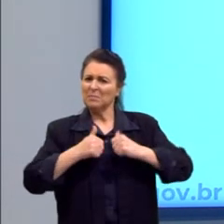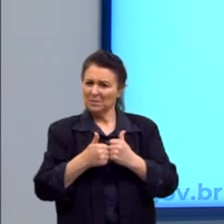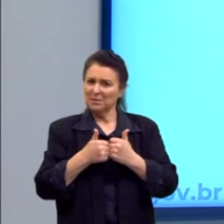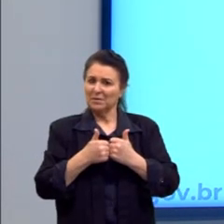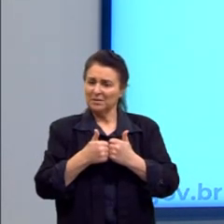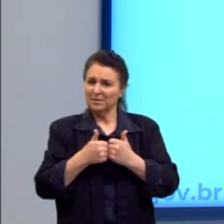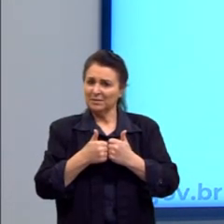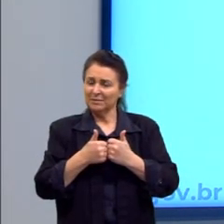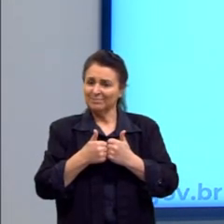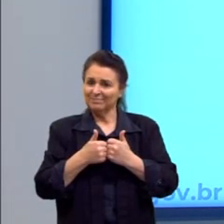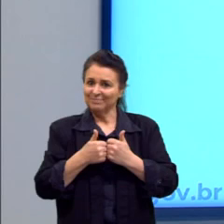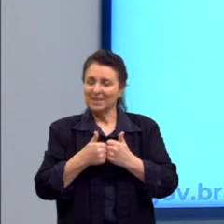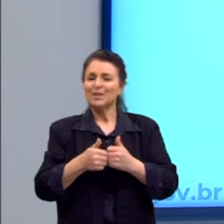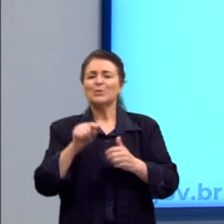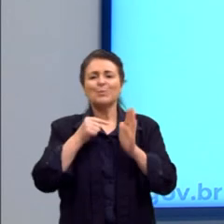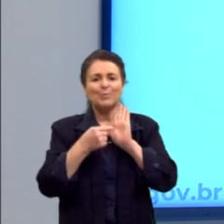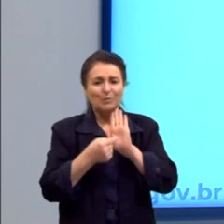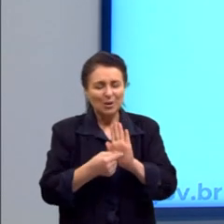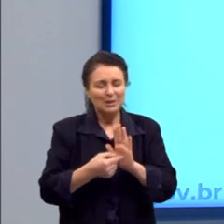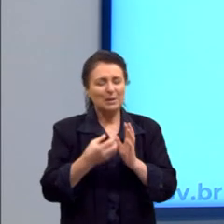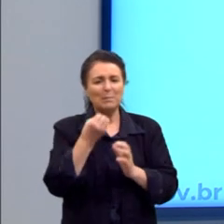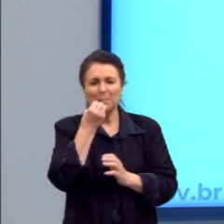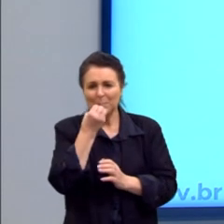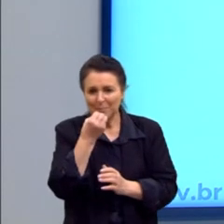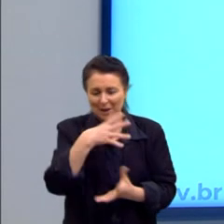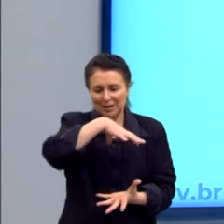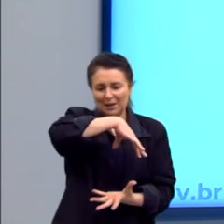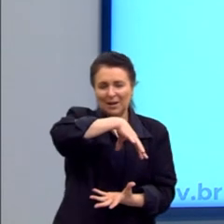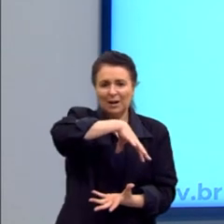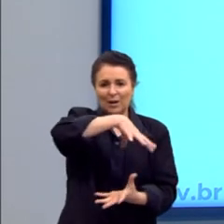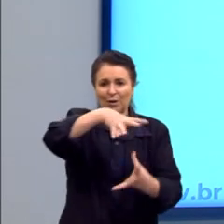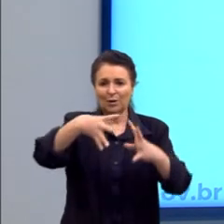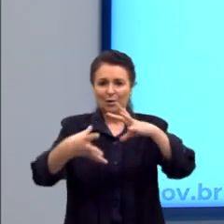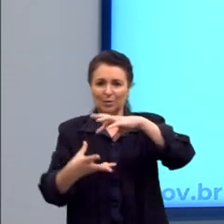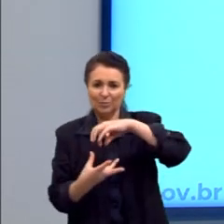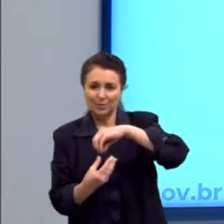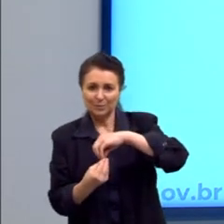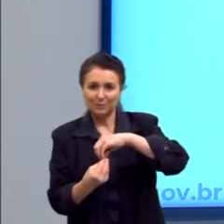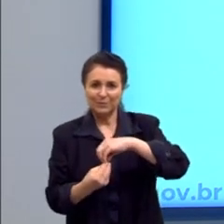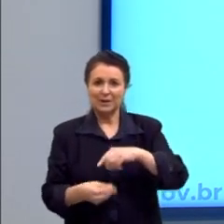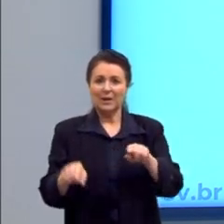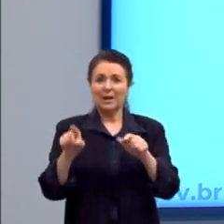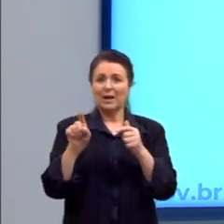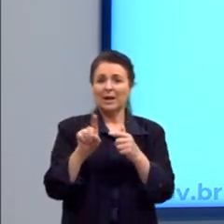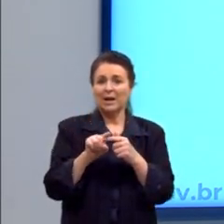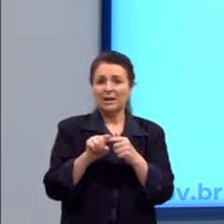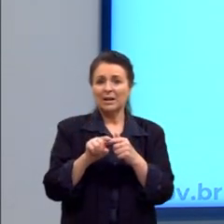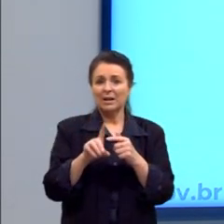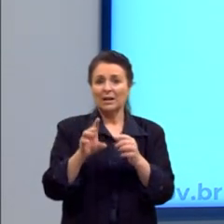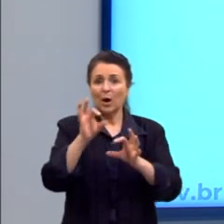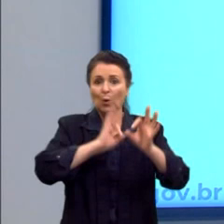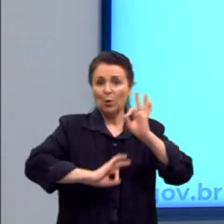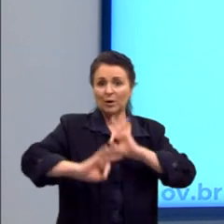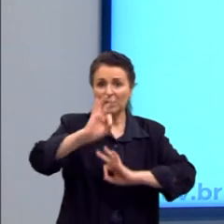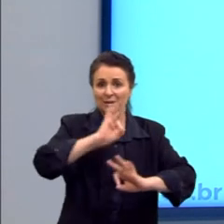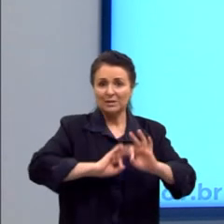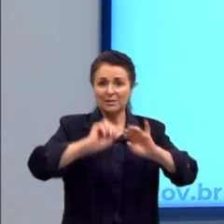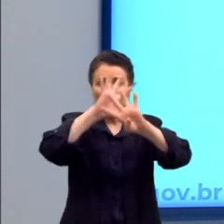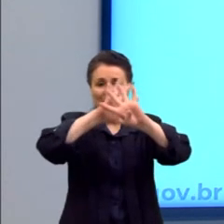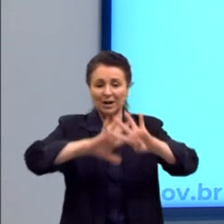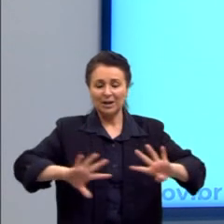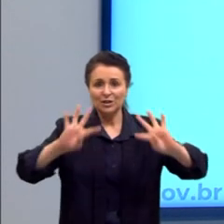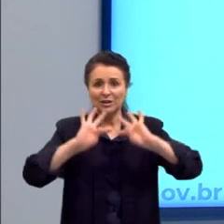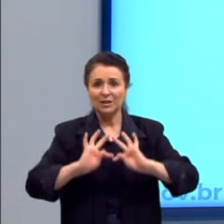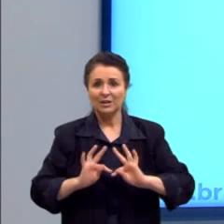retrata bem a questão da globalização, né? A alternativa correta é a D, então, organização em rede